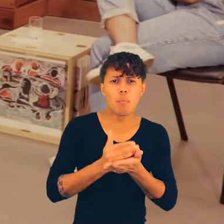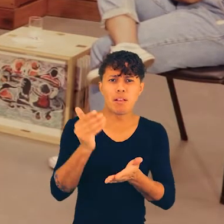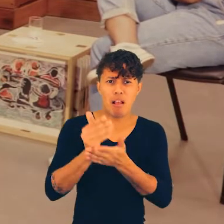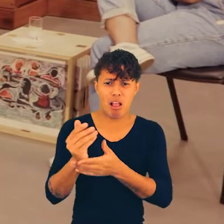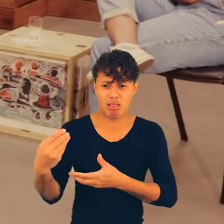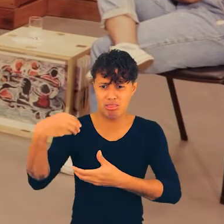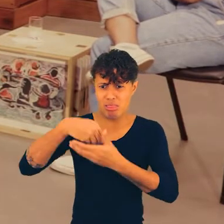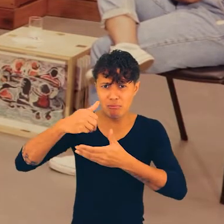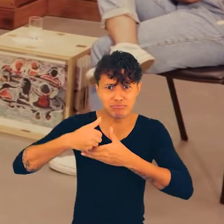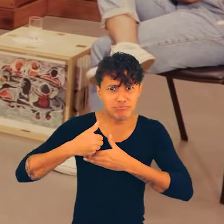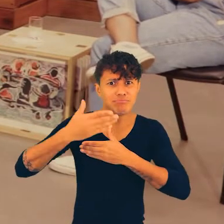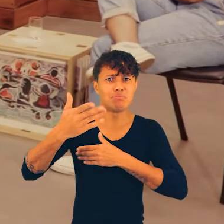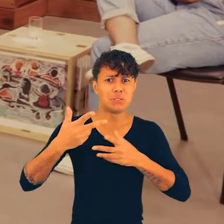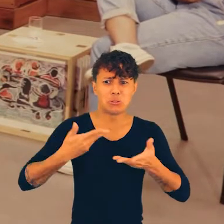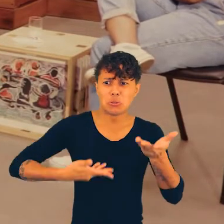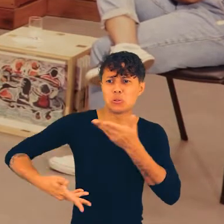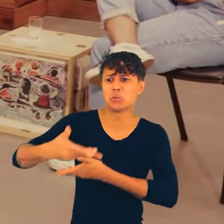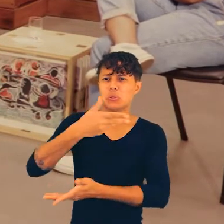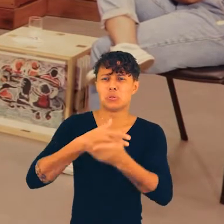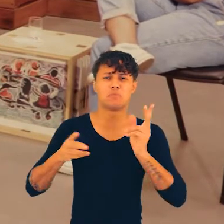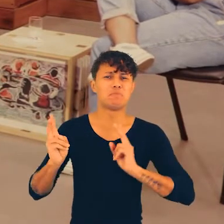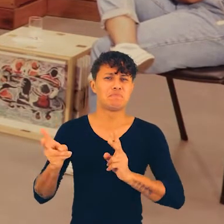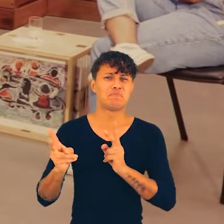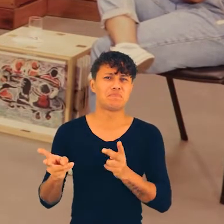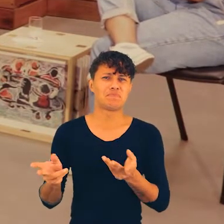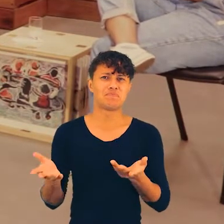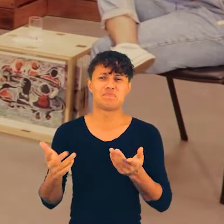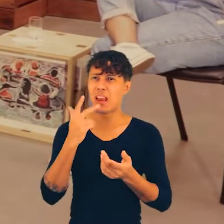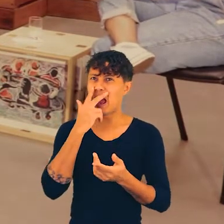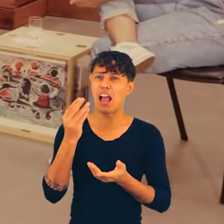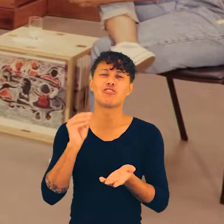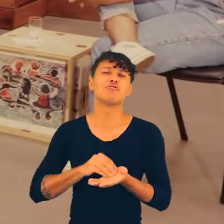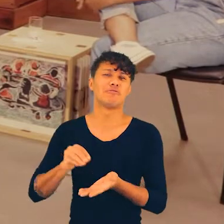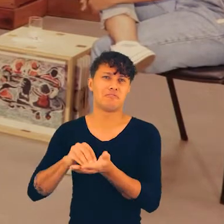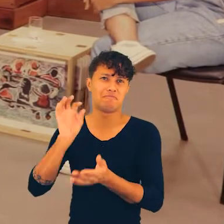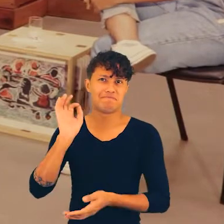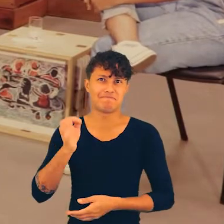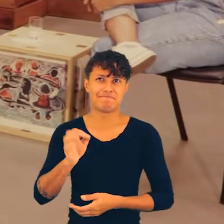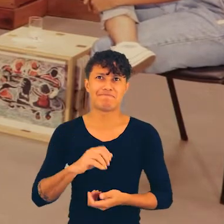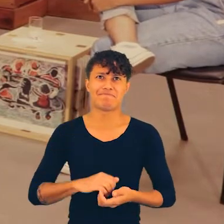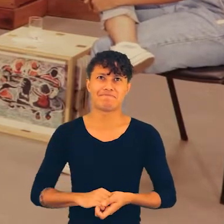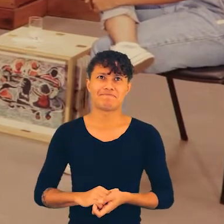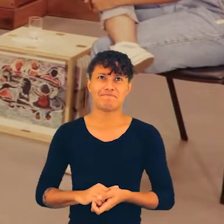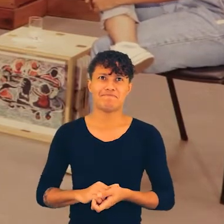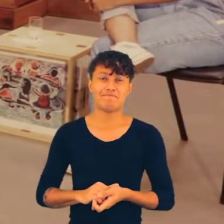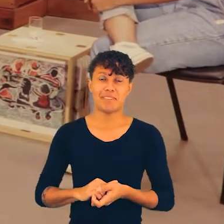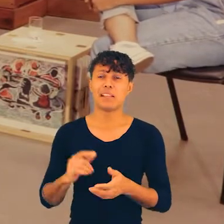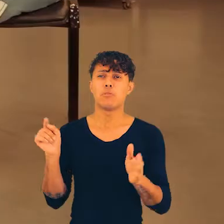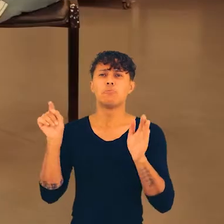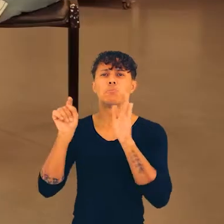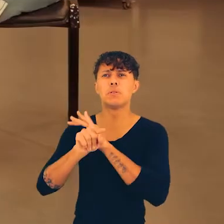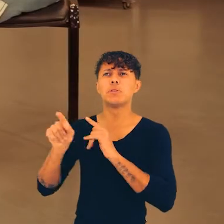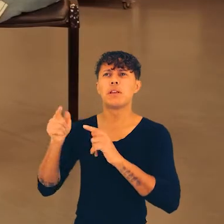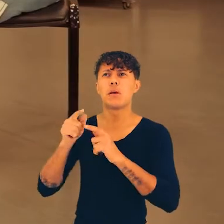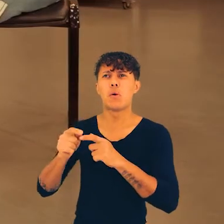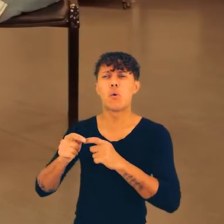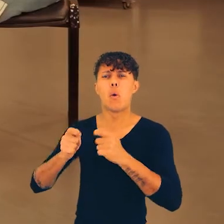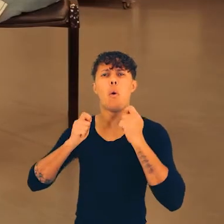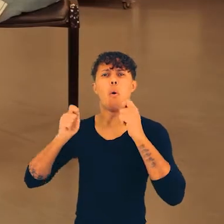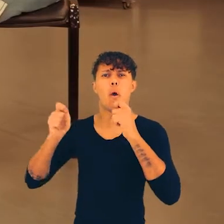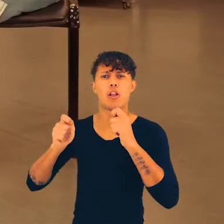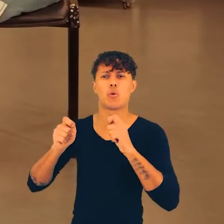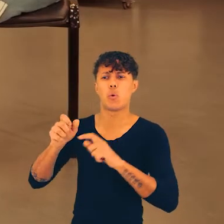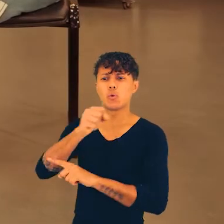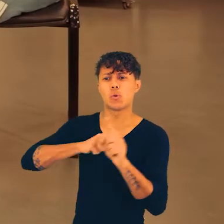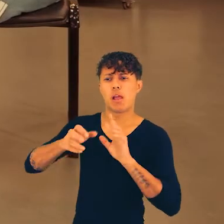escolas, mas ir para fora, sabe? Então eu acho que realmente essa faz falta, sabe? O